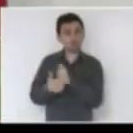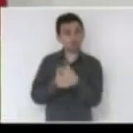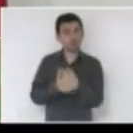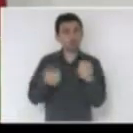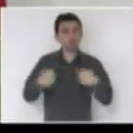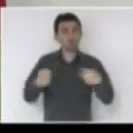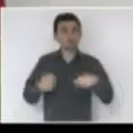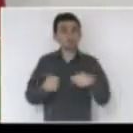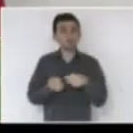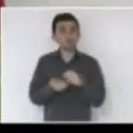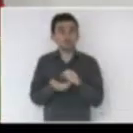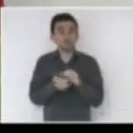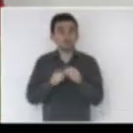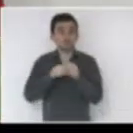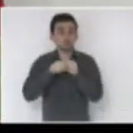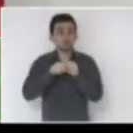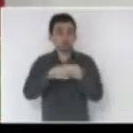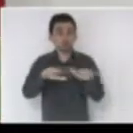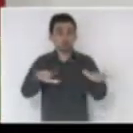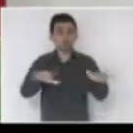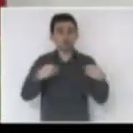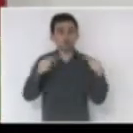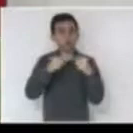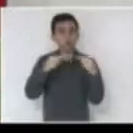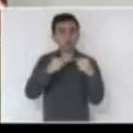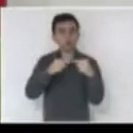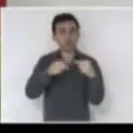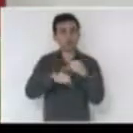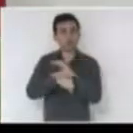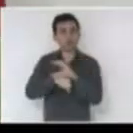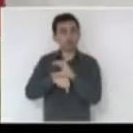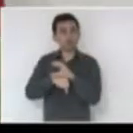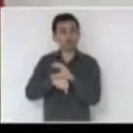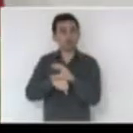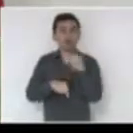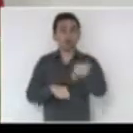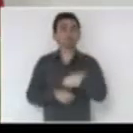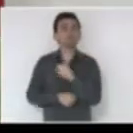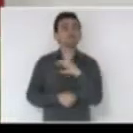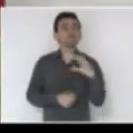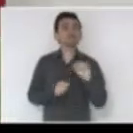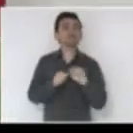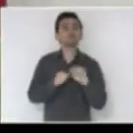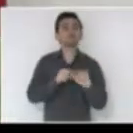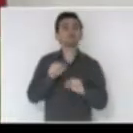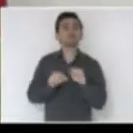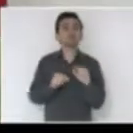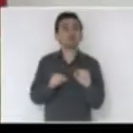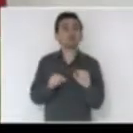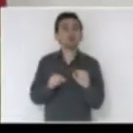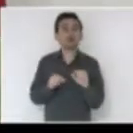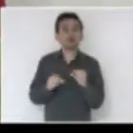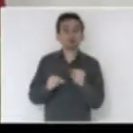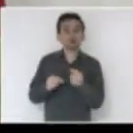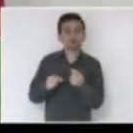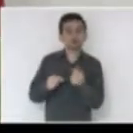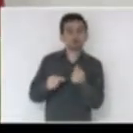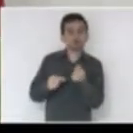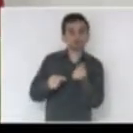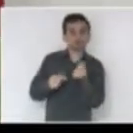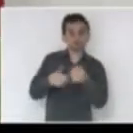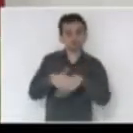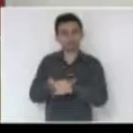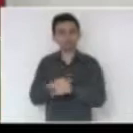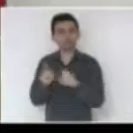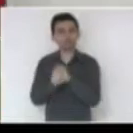distribuído conforme prevê a Constituição. O o governo fez em Santa Catarina? Colocou no fundo social, tirou da saúde, da